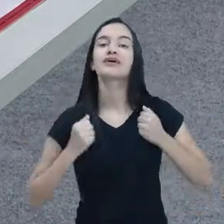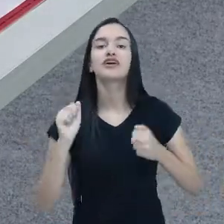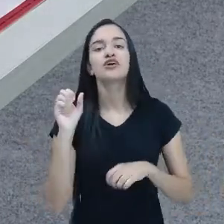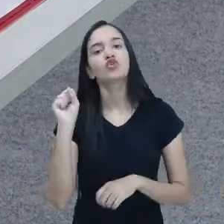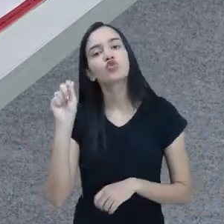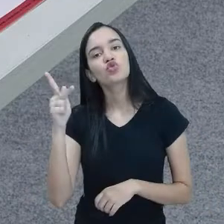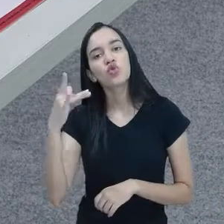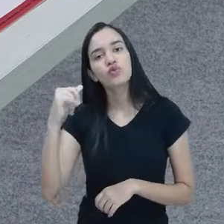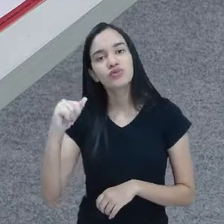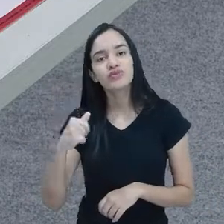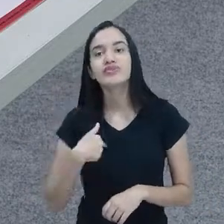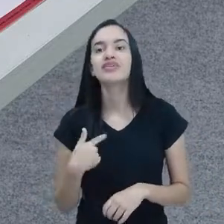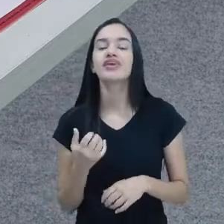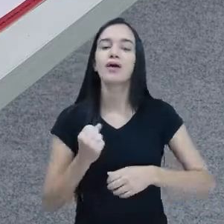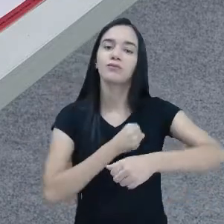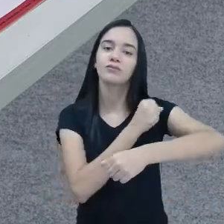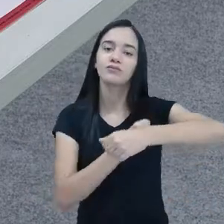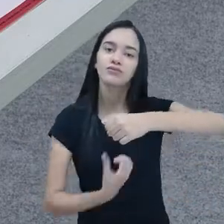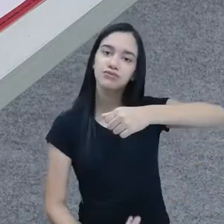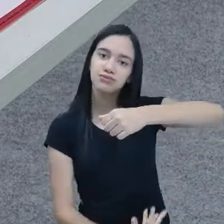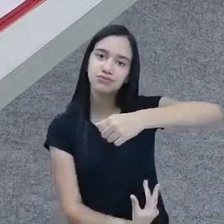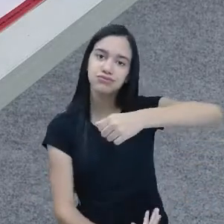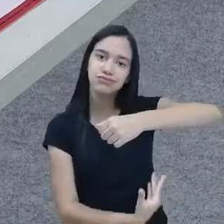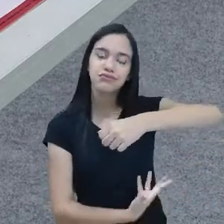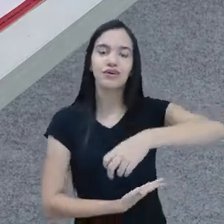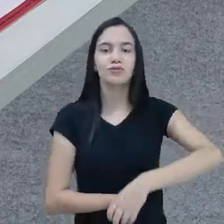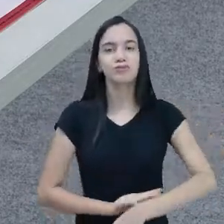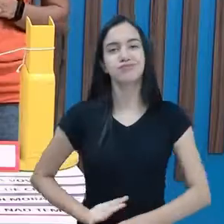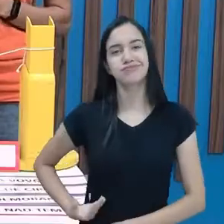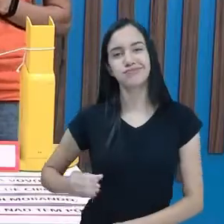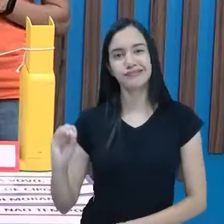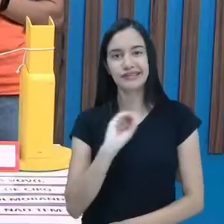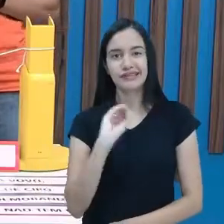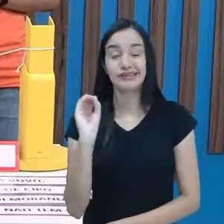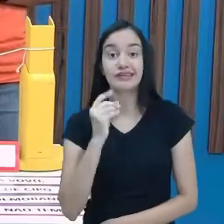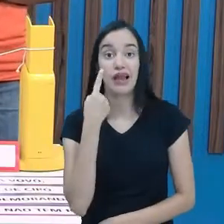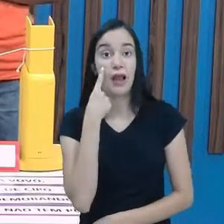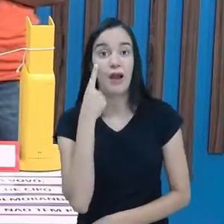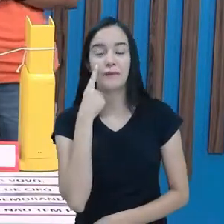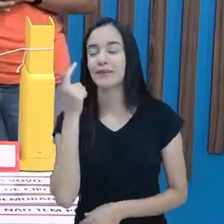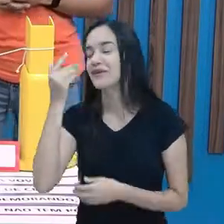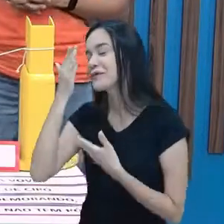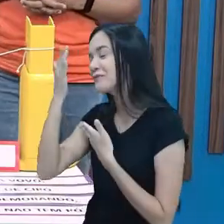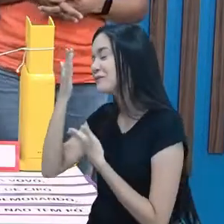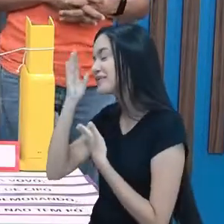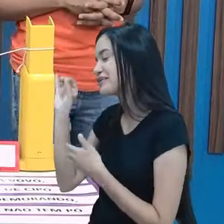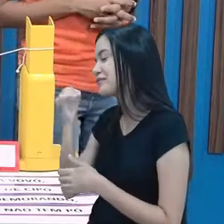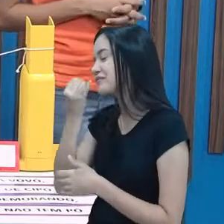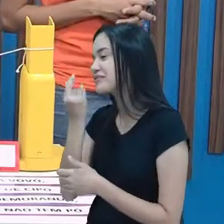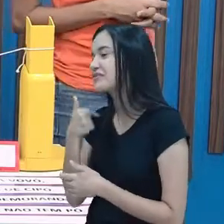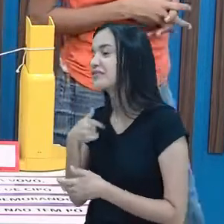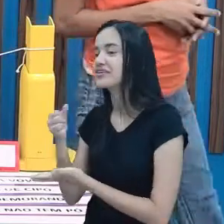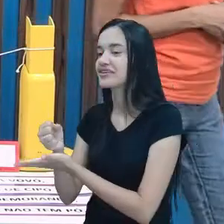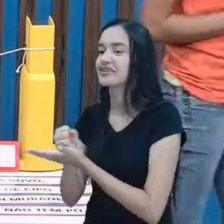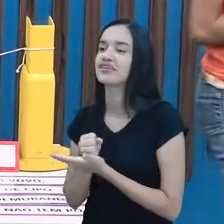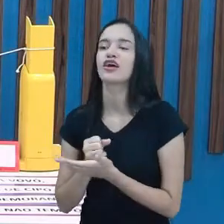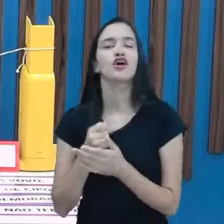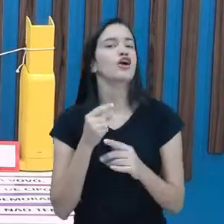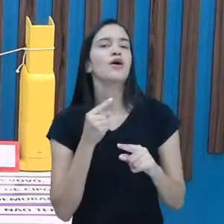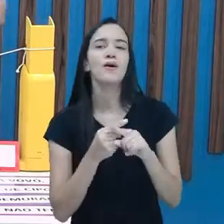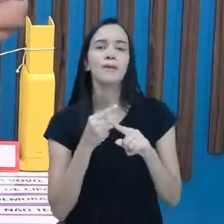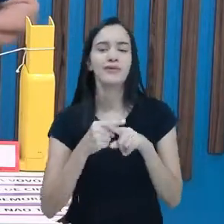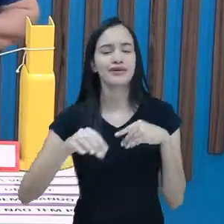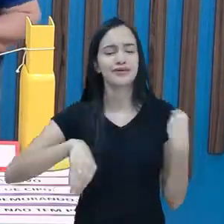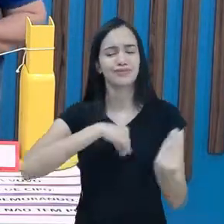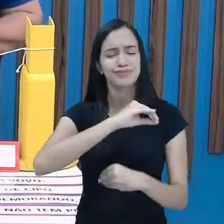Macaca. Panela no fogo. Barriga vazia. Olha aí. Obrigada, professora Josi, por me ajudado. Porque estava